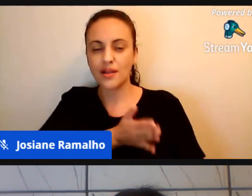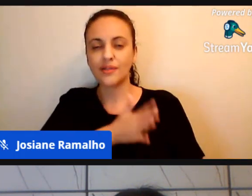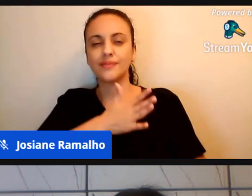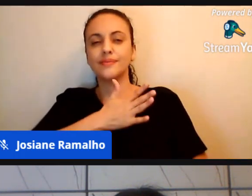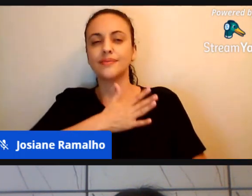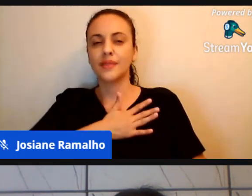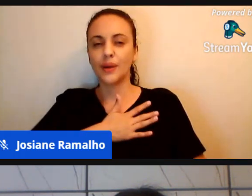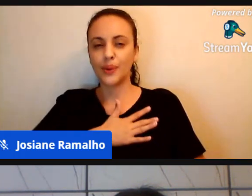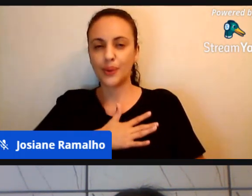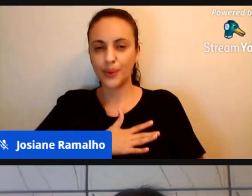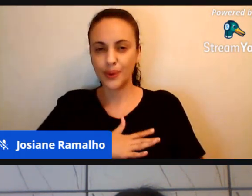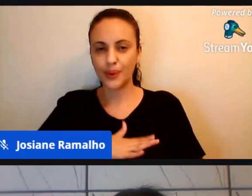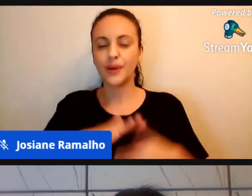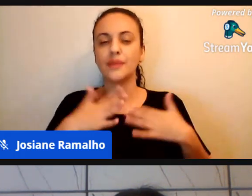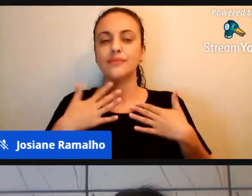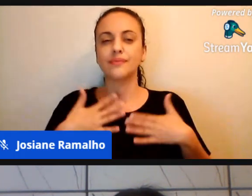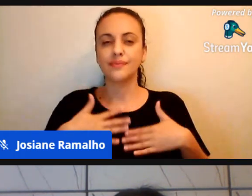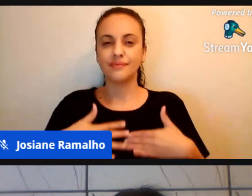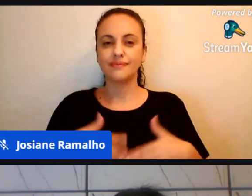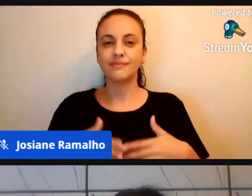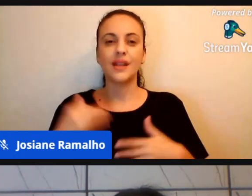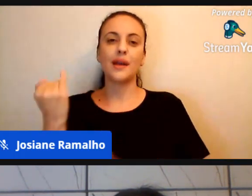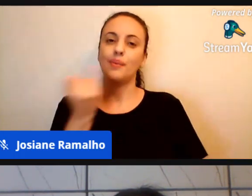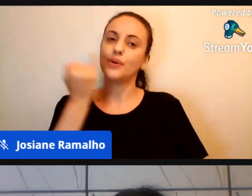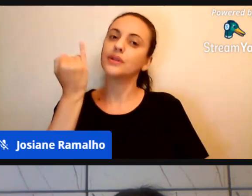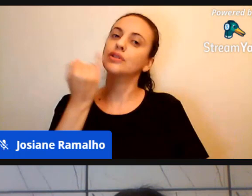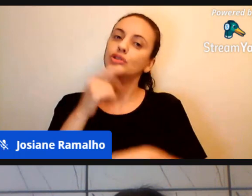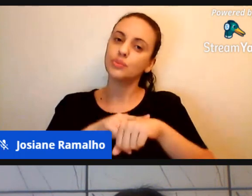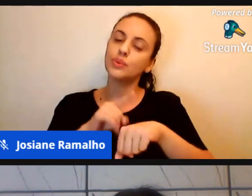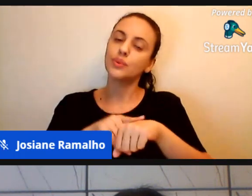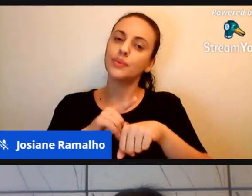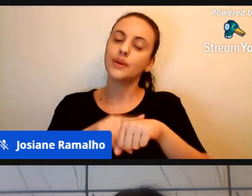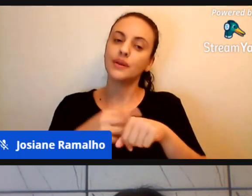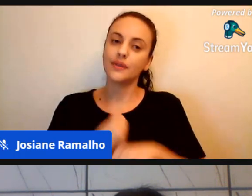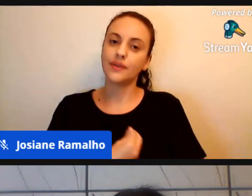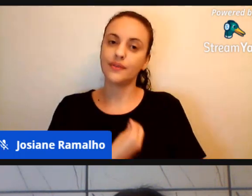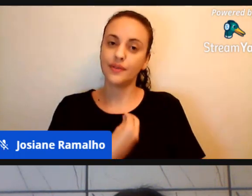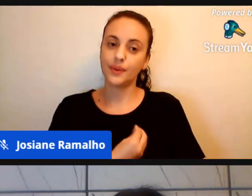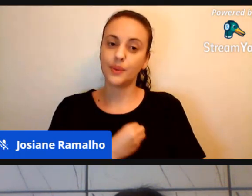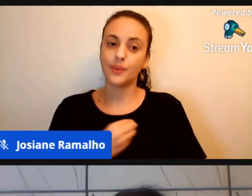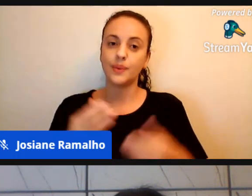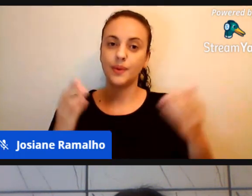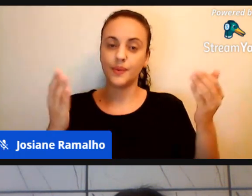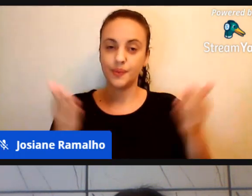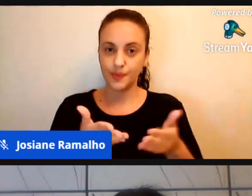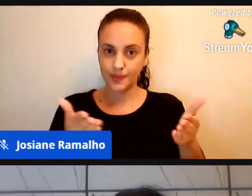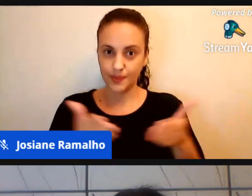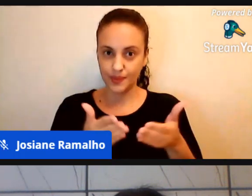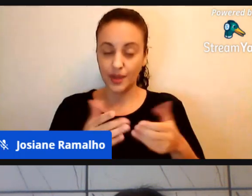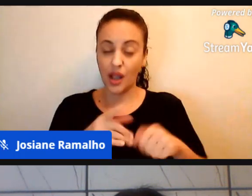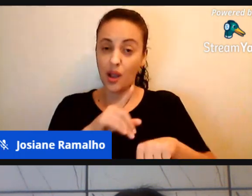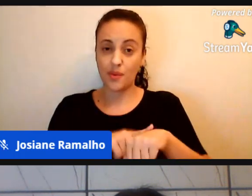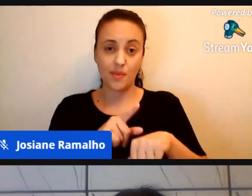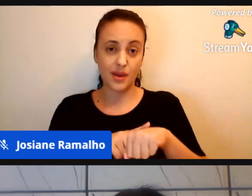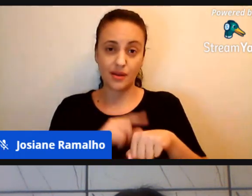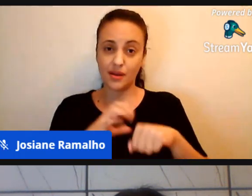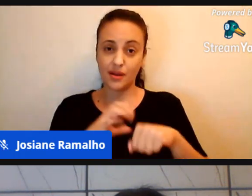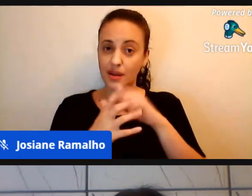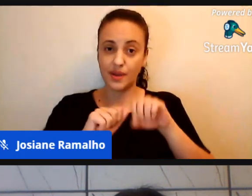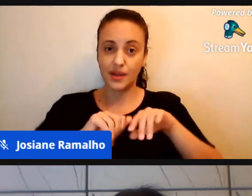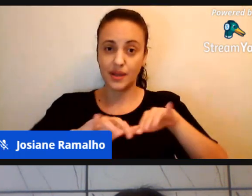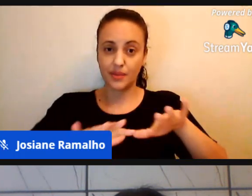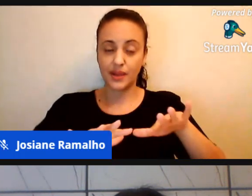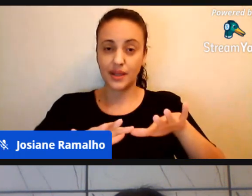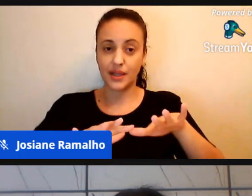essencial para esse momento que a gente está vivendo agora, que foi o momento que a gente chegou na pandemia, que ela